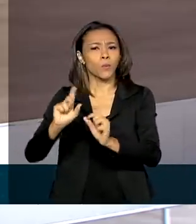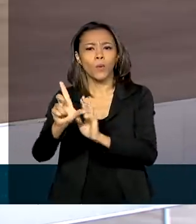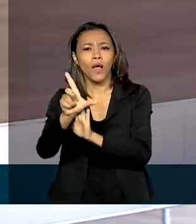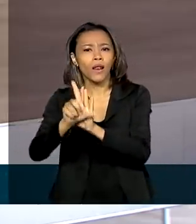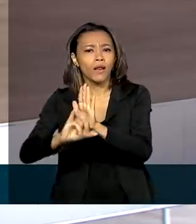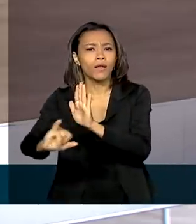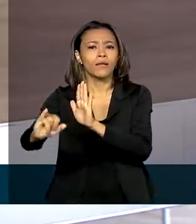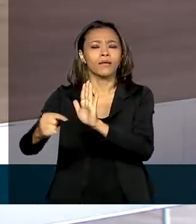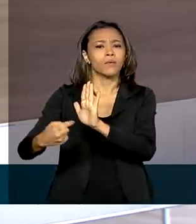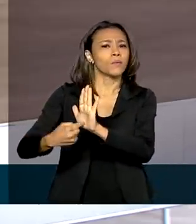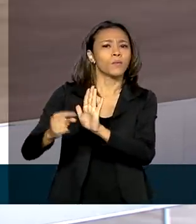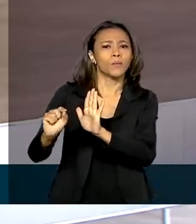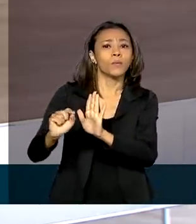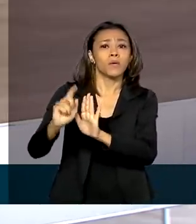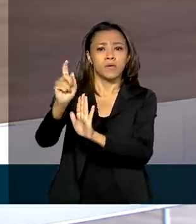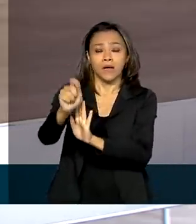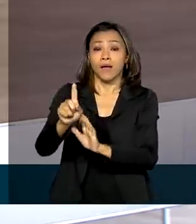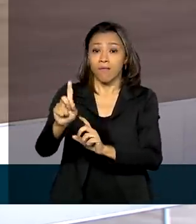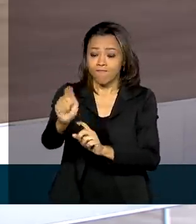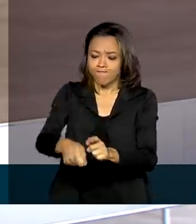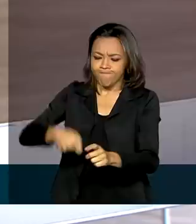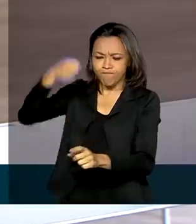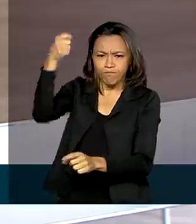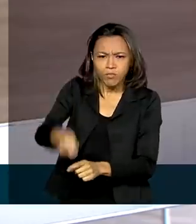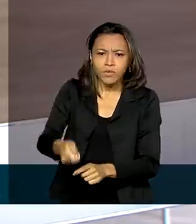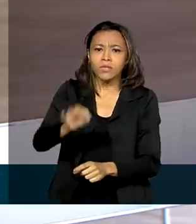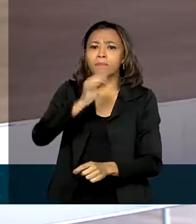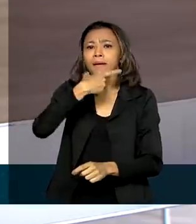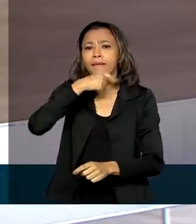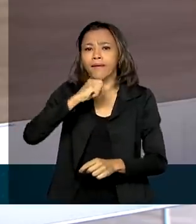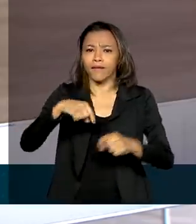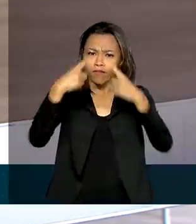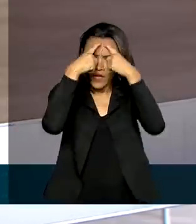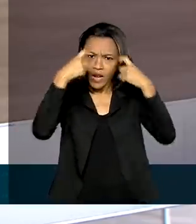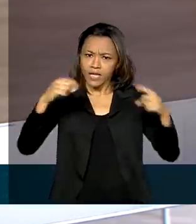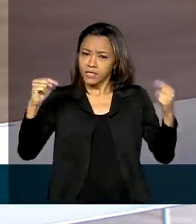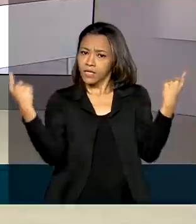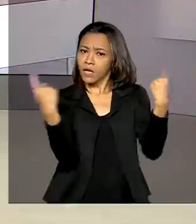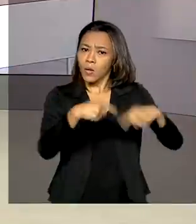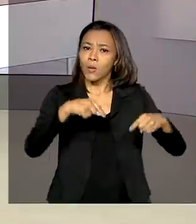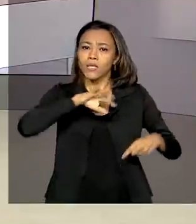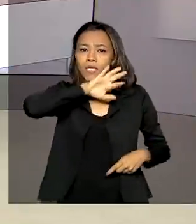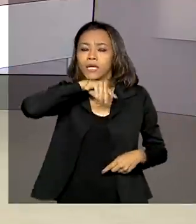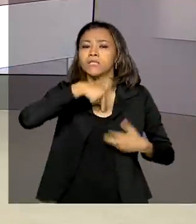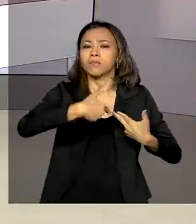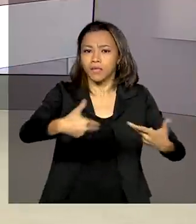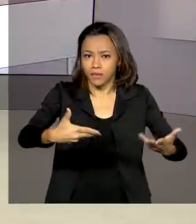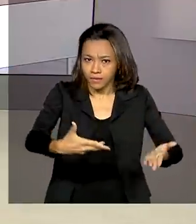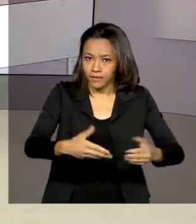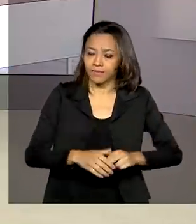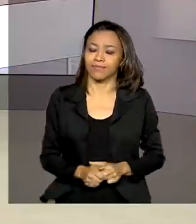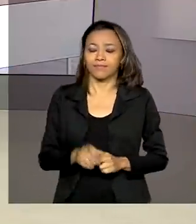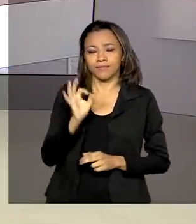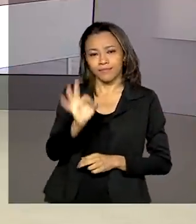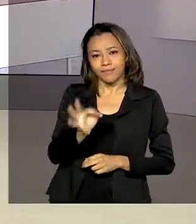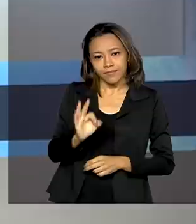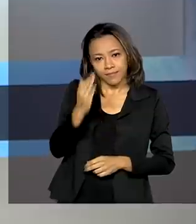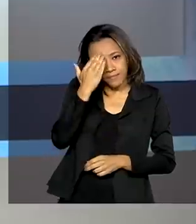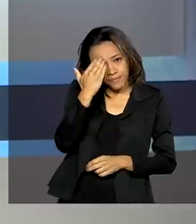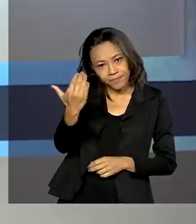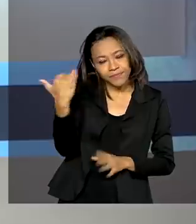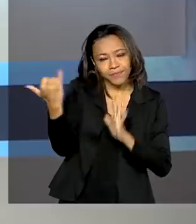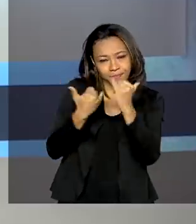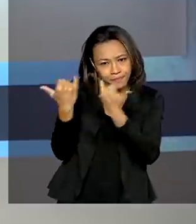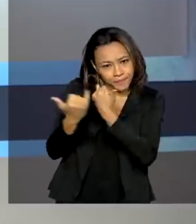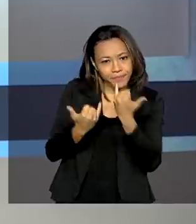aumenta a punição para crimes de maus-tratos contra animais. Renata, com você. Está certo, Glauco. Obrigada pelas suas informações.